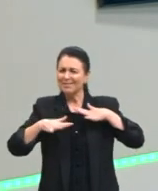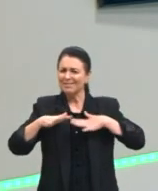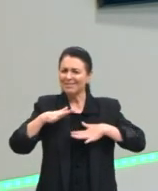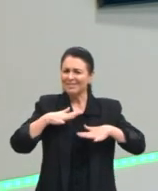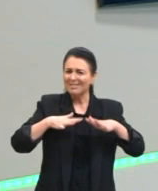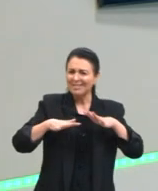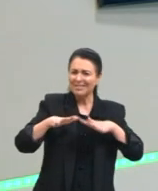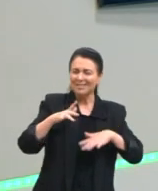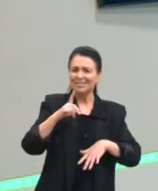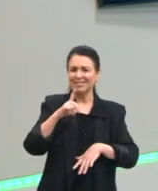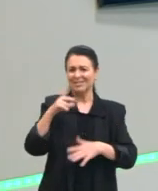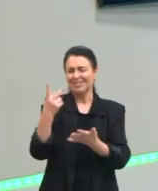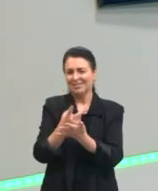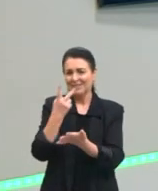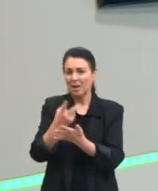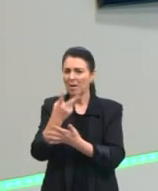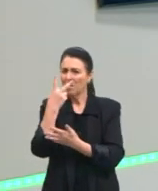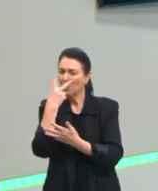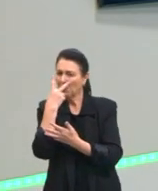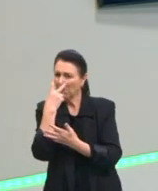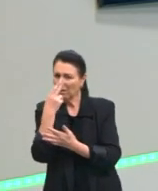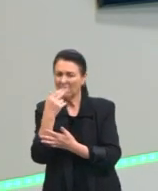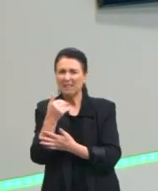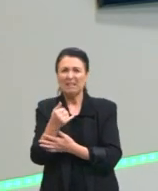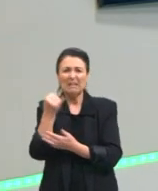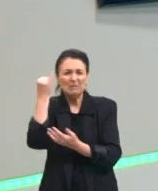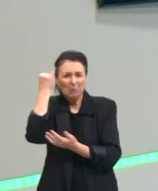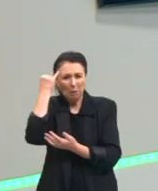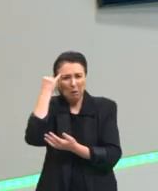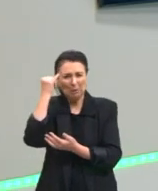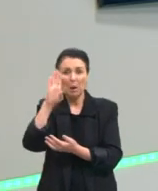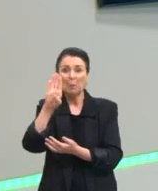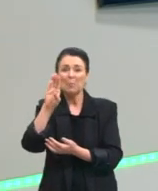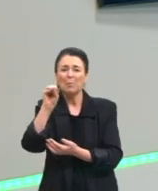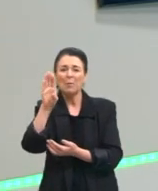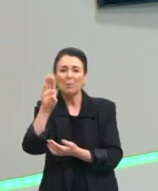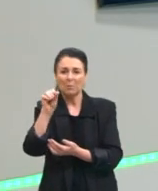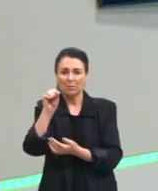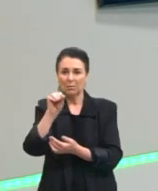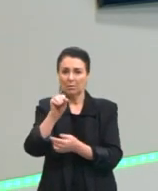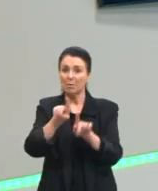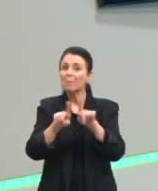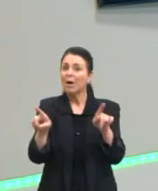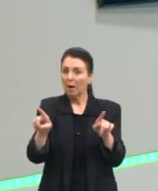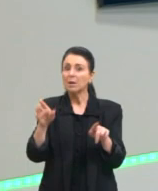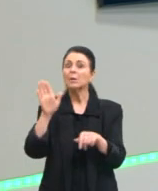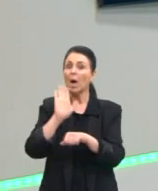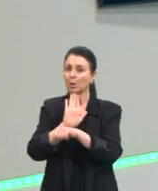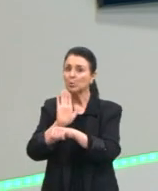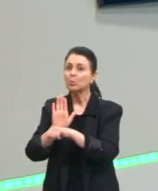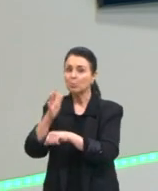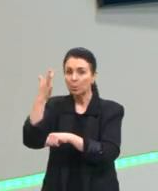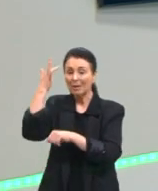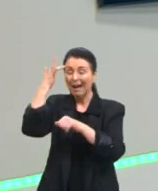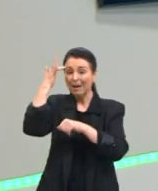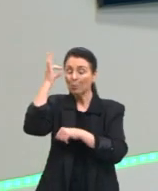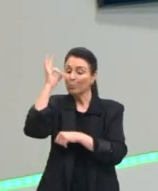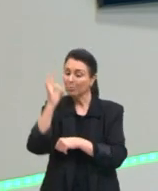vezes parecem meio bobos, mas nos ajudam a compreender o significado de alguma coisa.